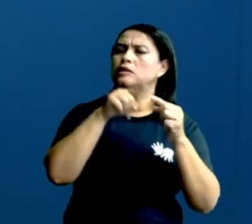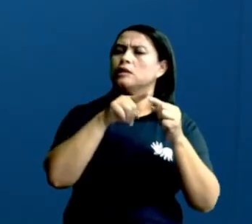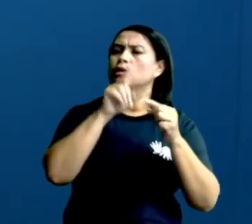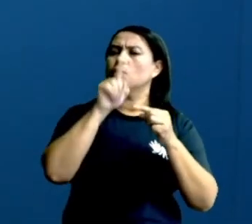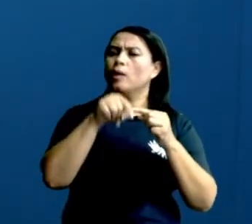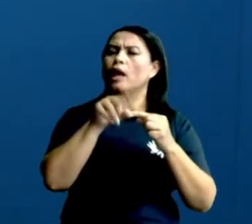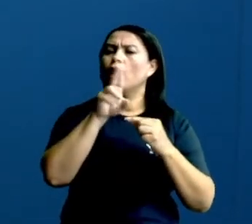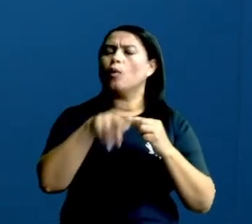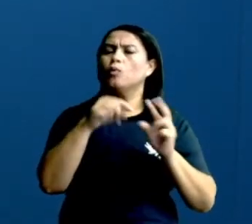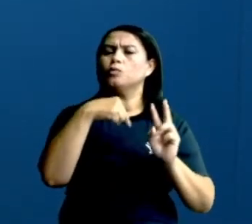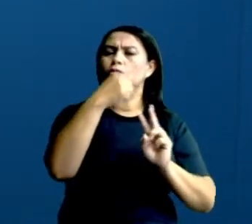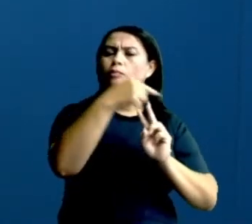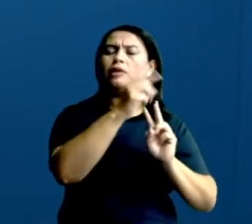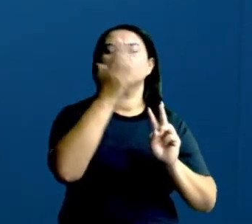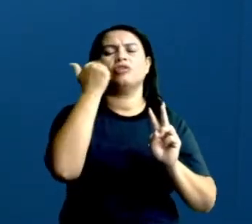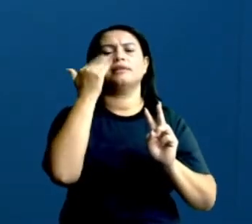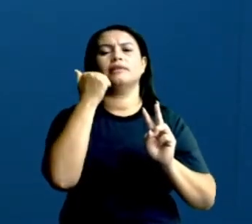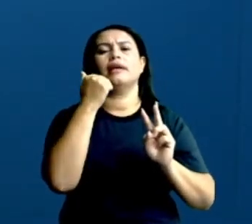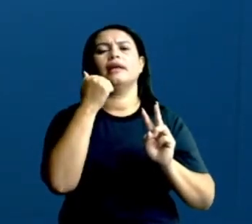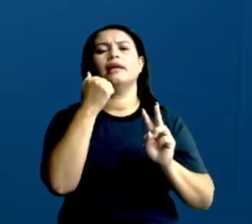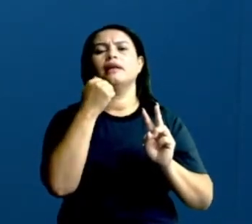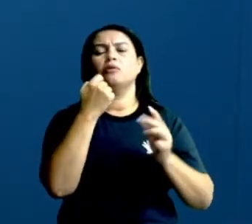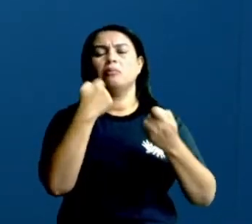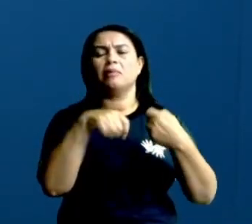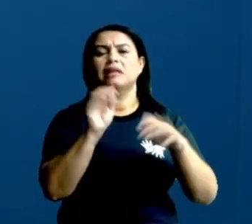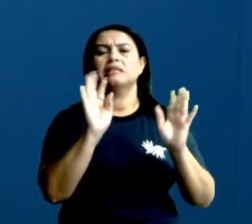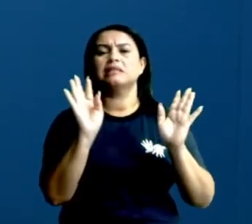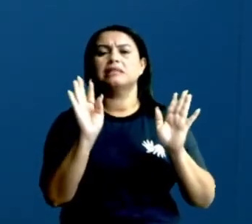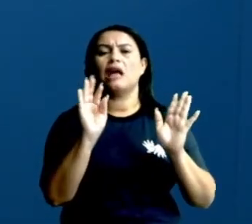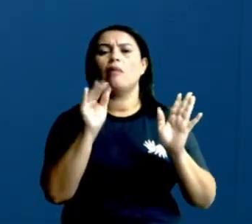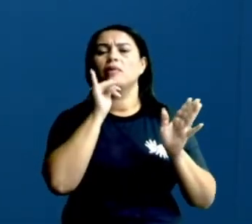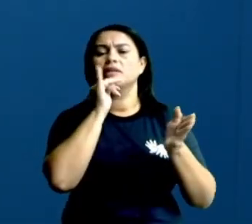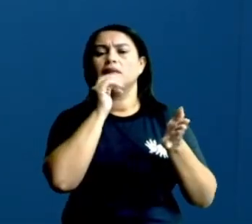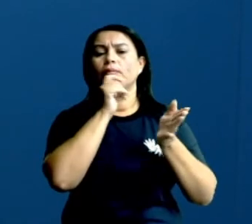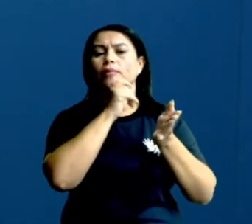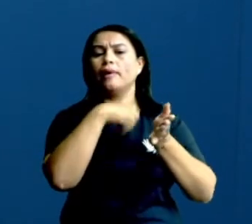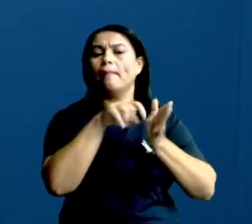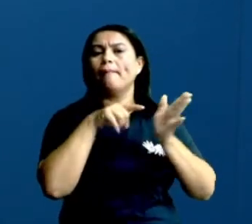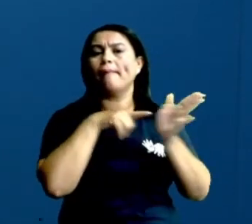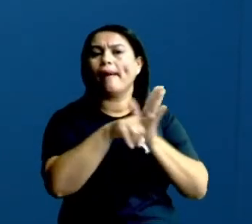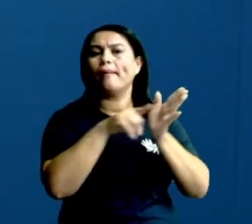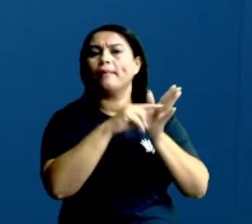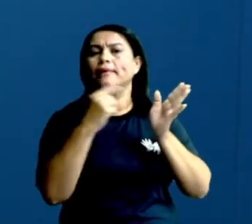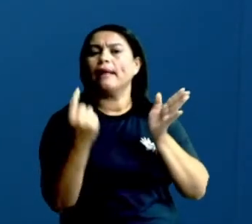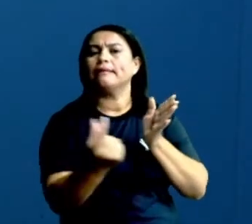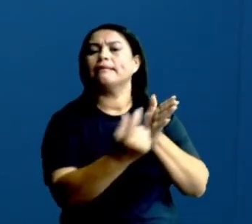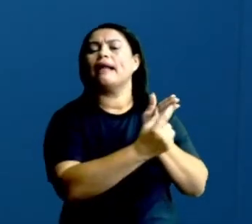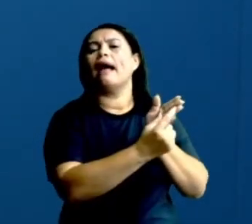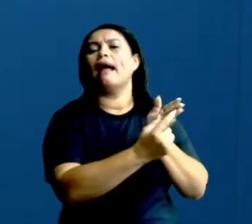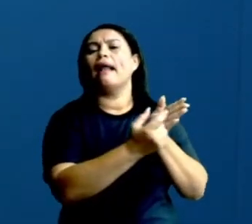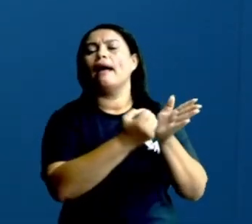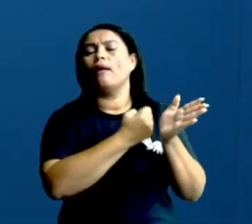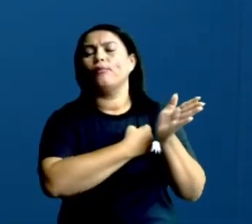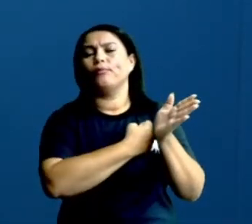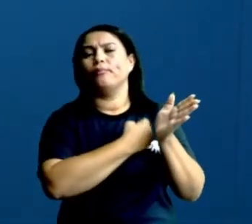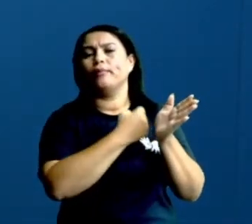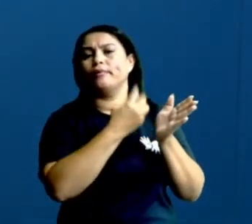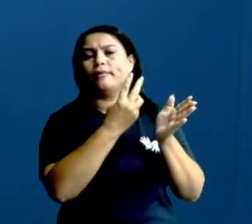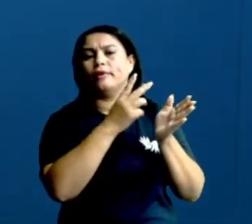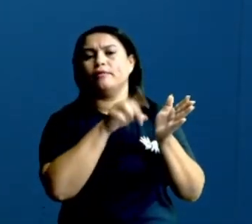eu uso pi, então não é obrigado a vir no enunciado. Tá certo? O valor de pi.